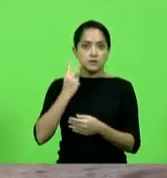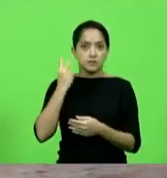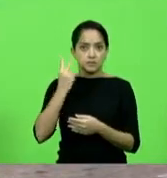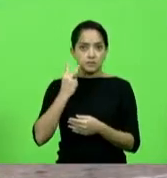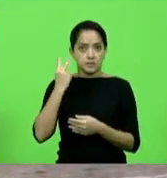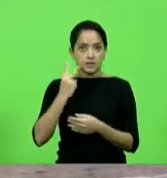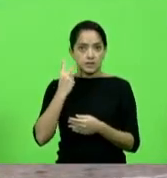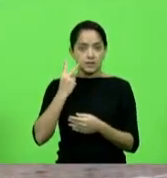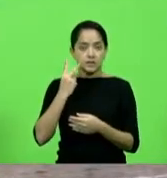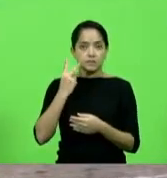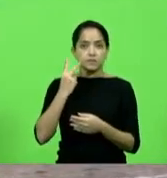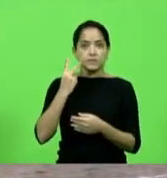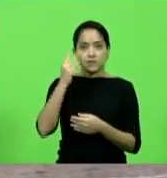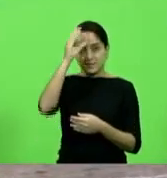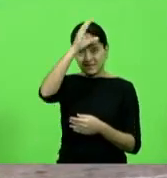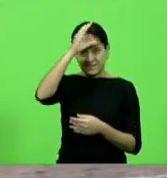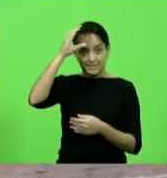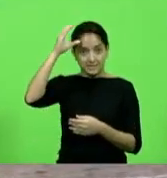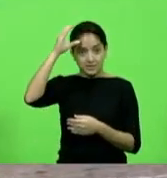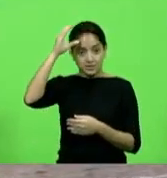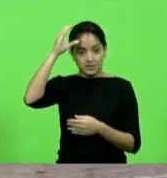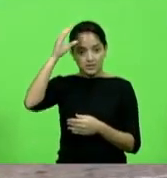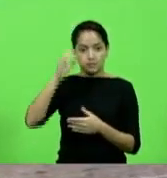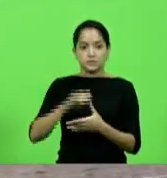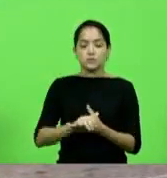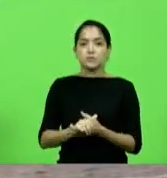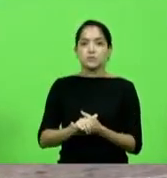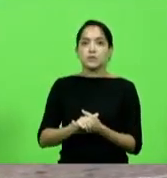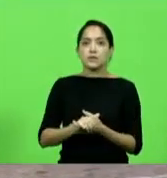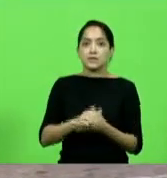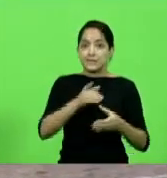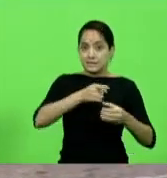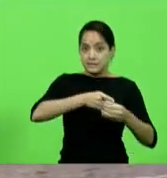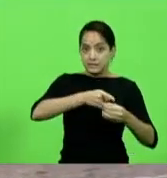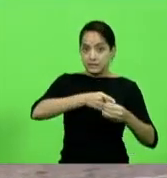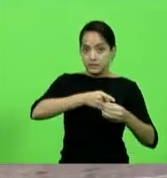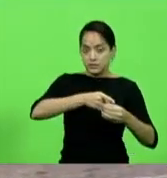Criciúma, que na noite de segunda-feira